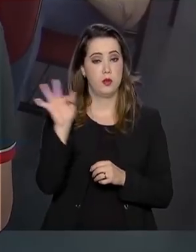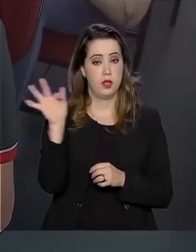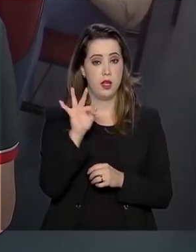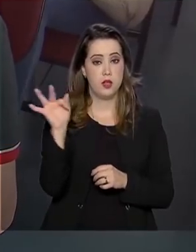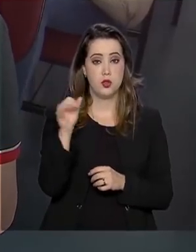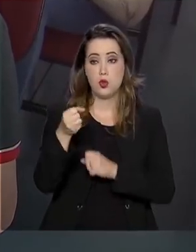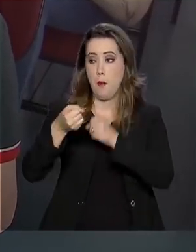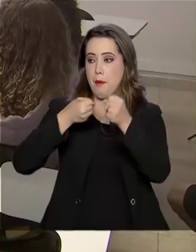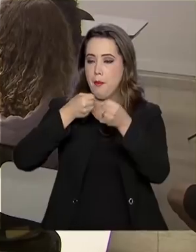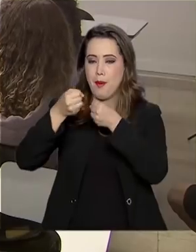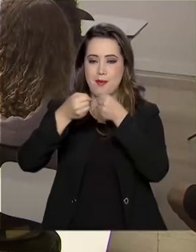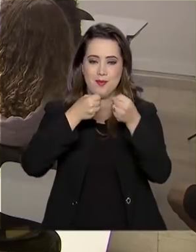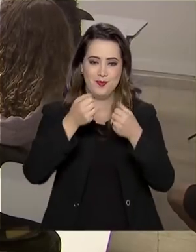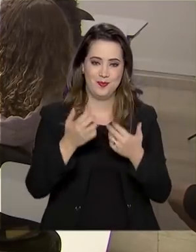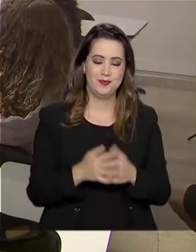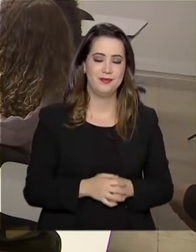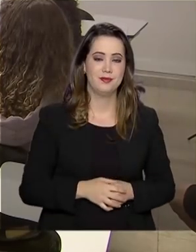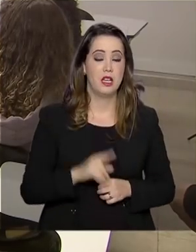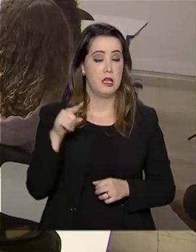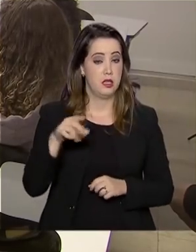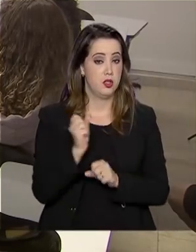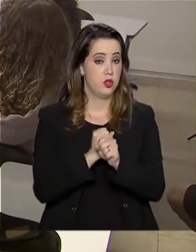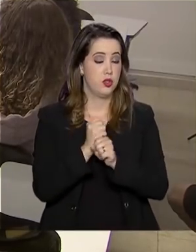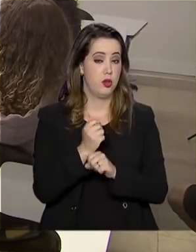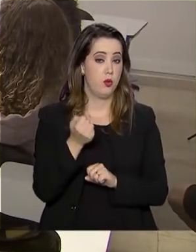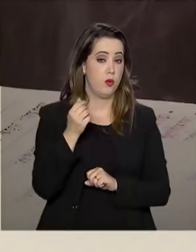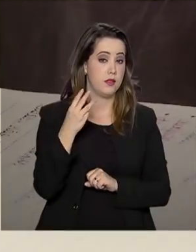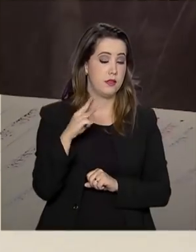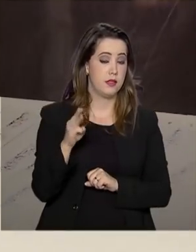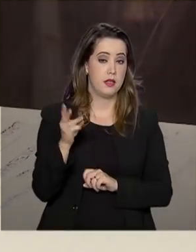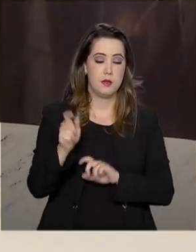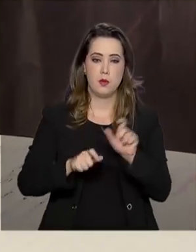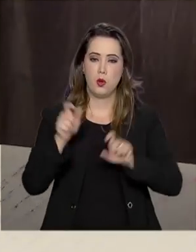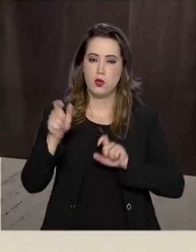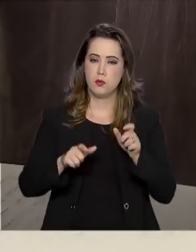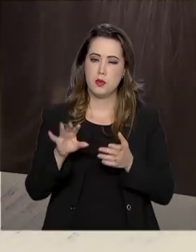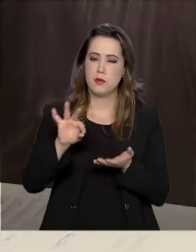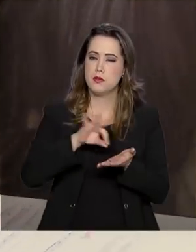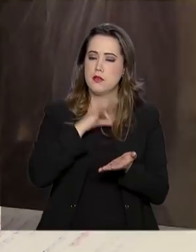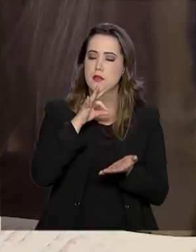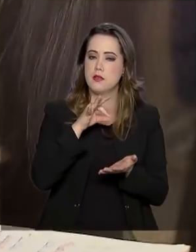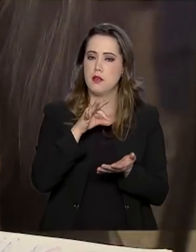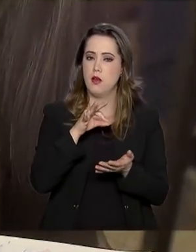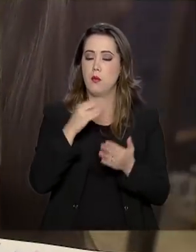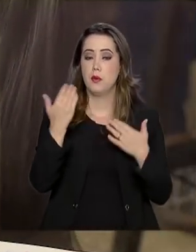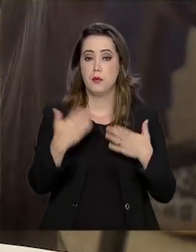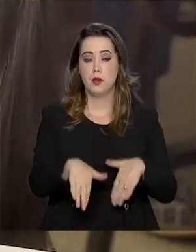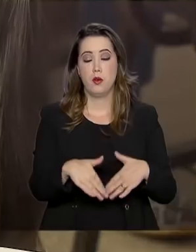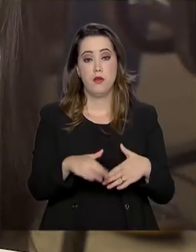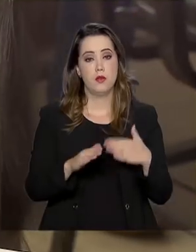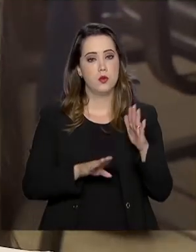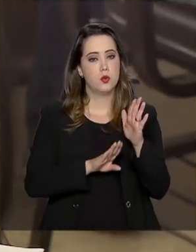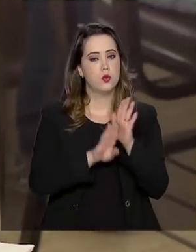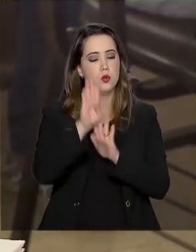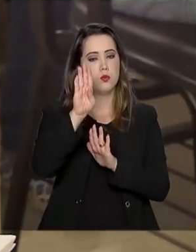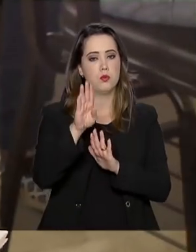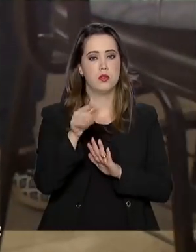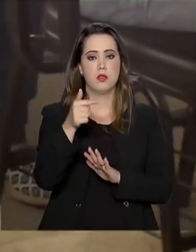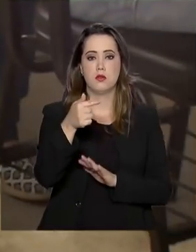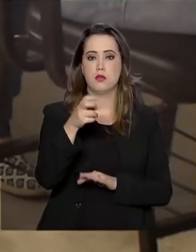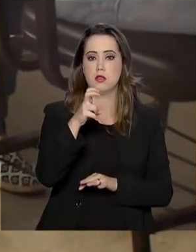Este ano, quase 3 milhões de candidatos se inscreveram para fazer o exame. Um aumento de